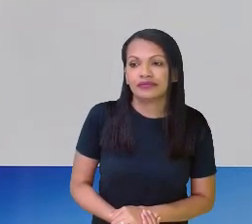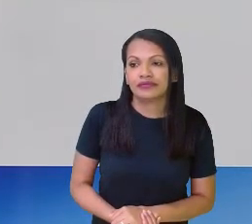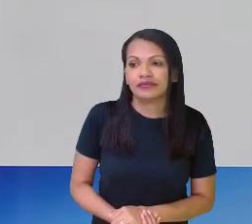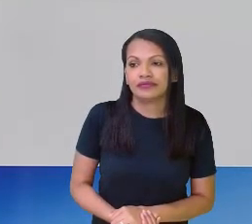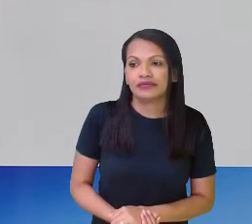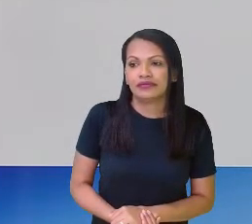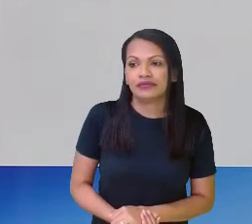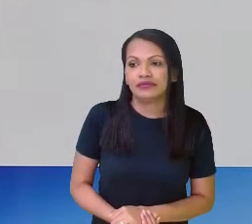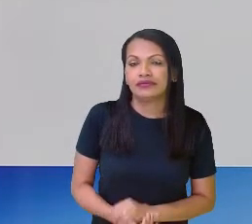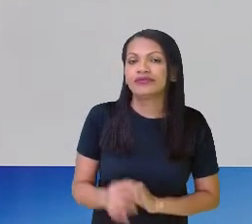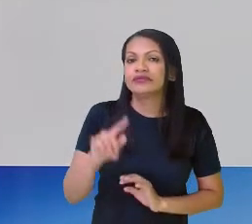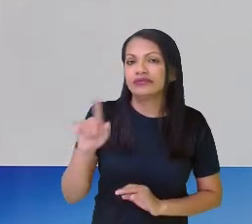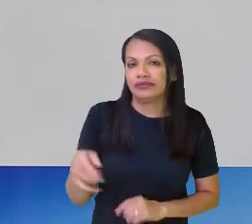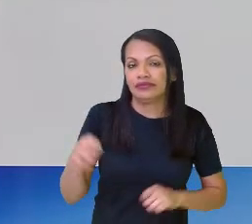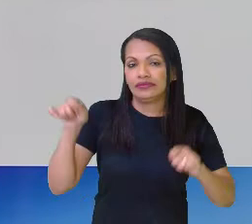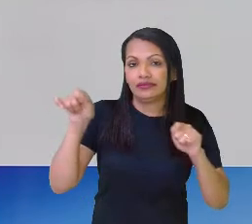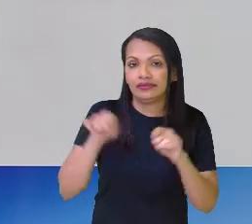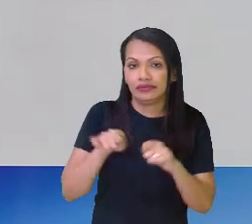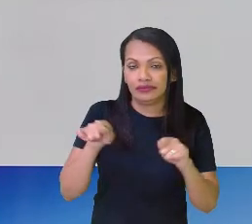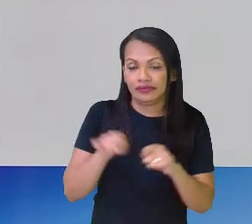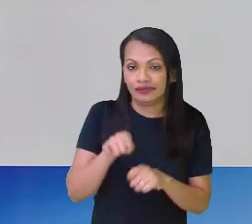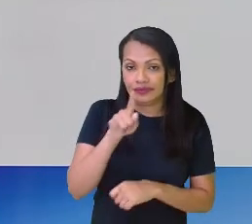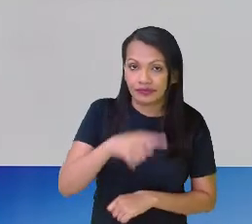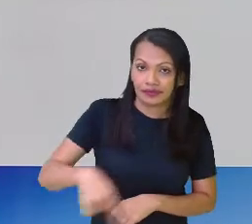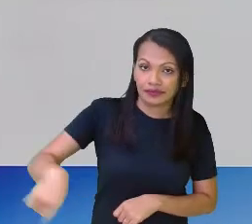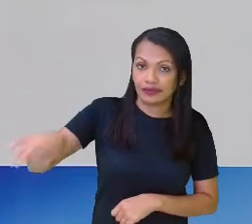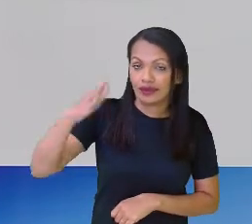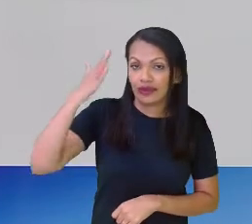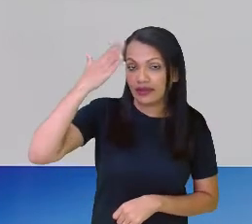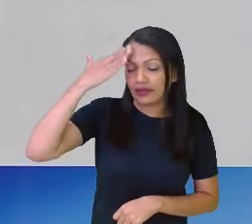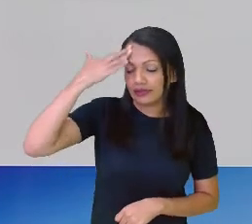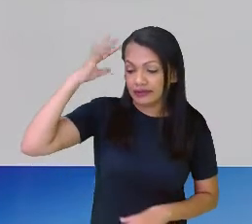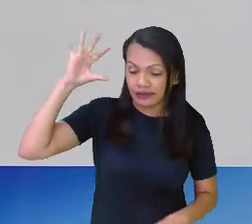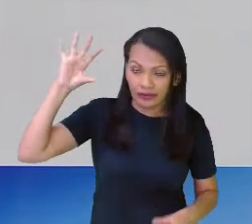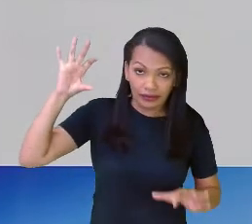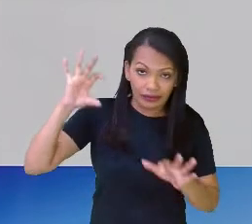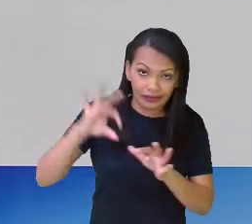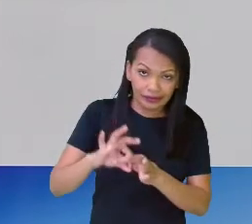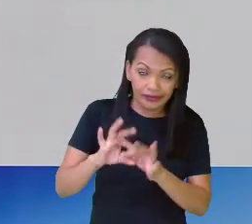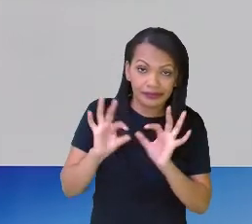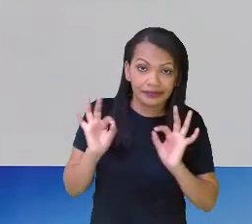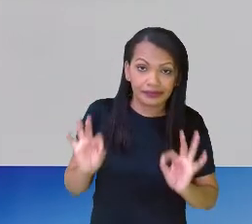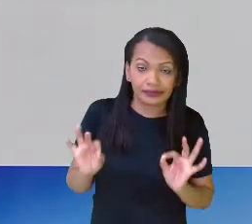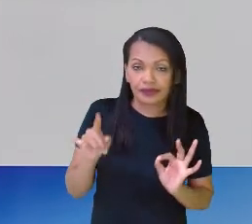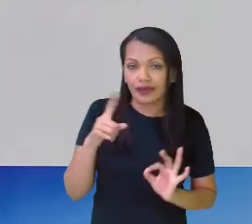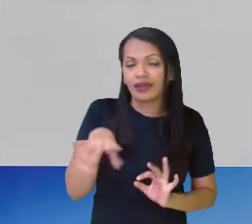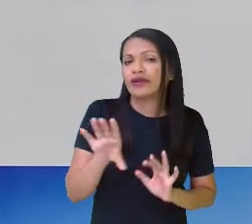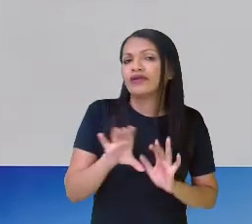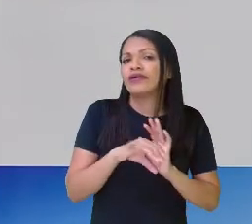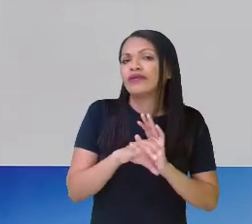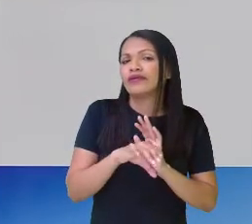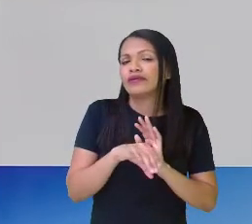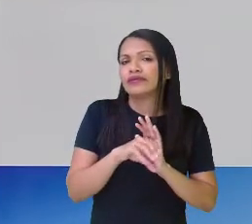Depois eu vou fazer na fita e vocês vão entender mais claramente. Conceito claro de fração